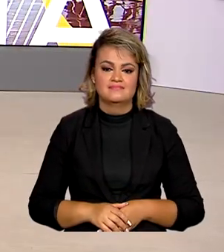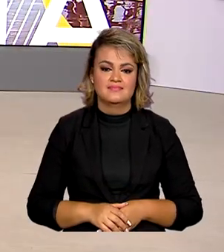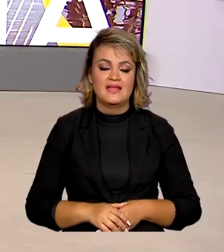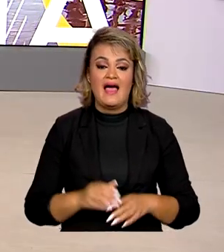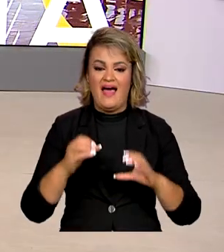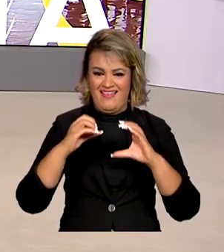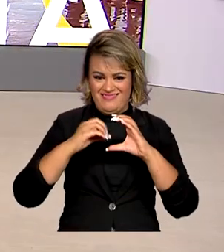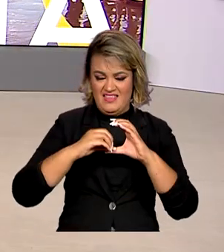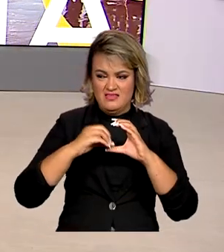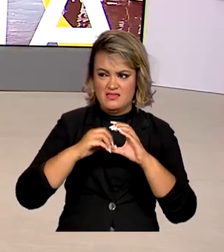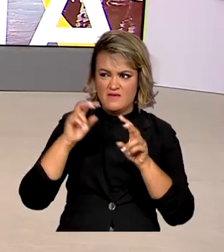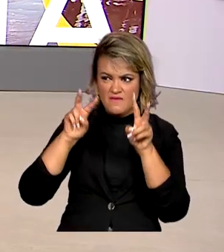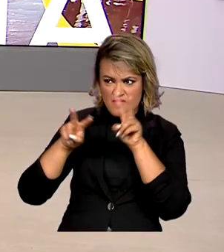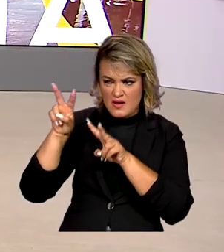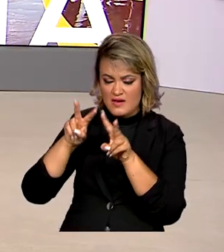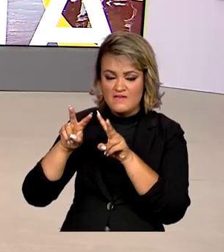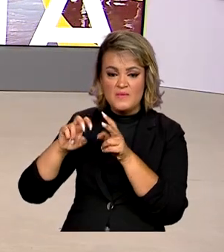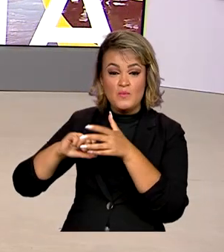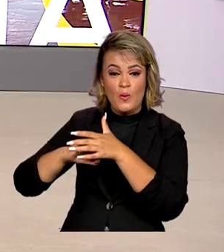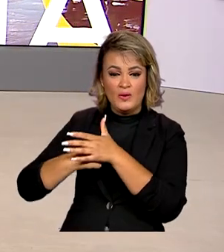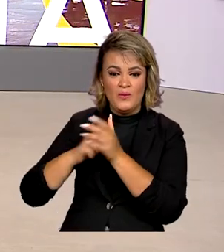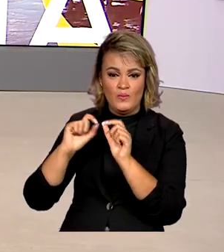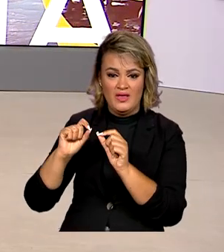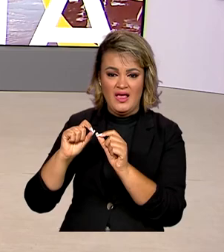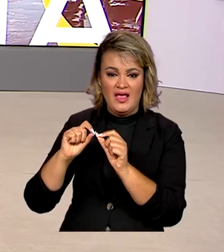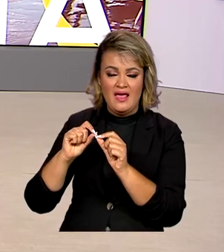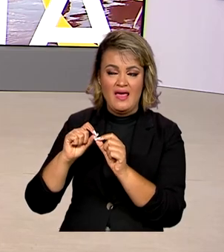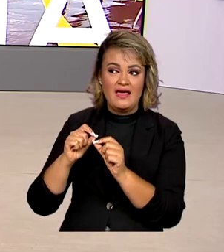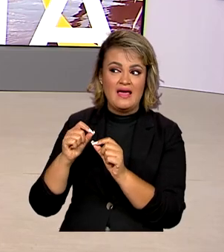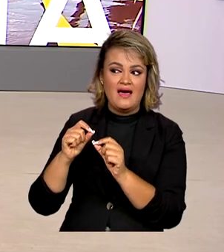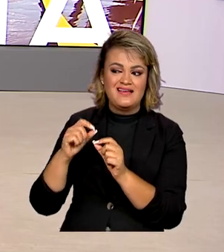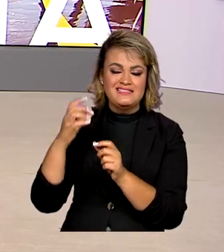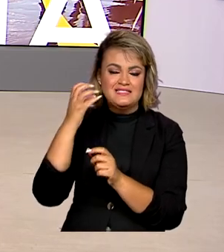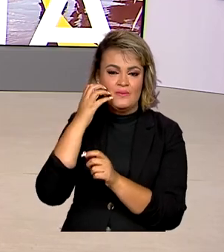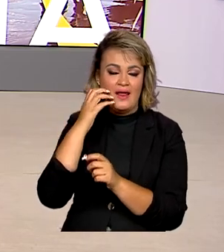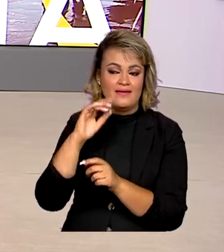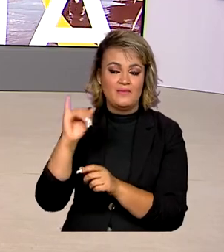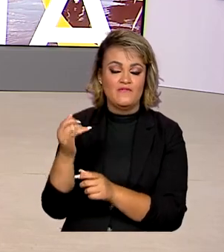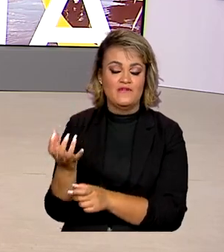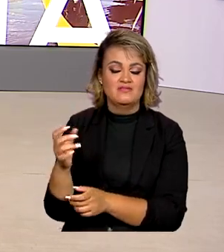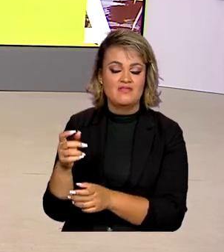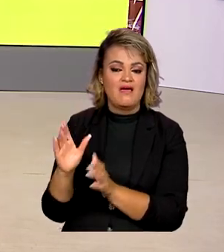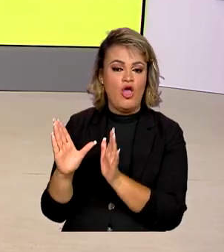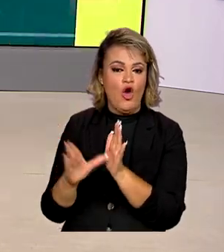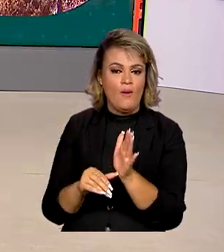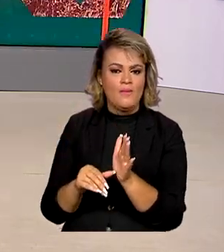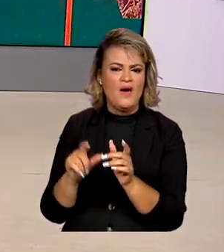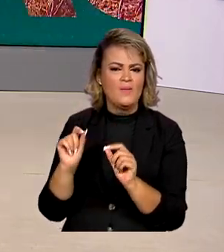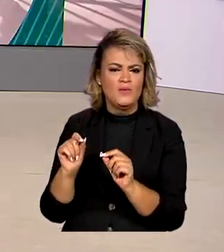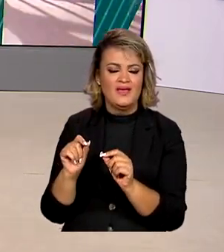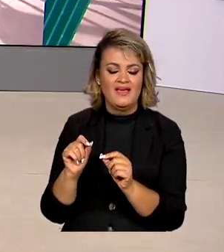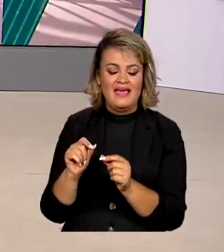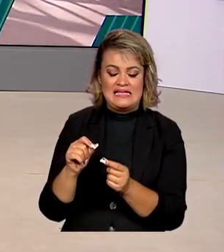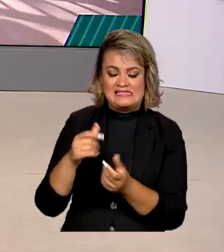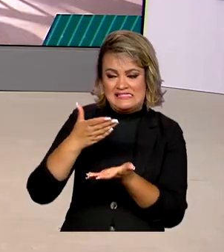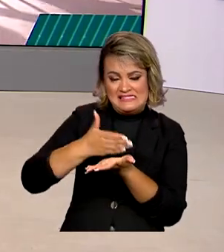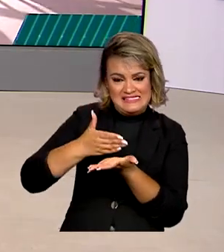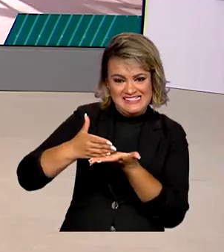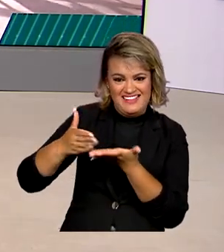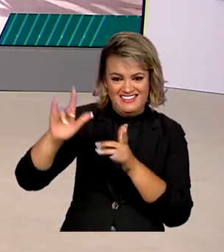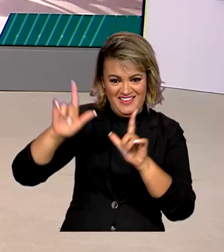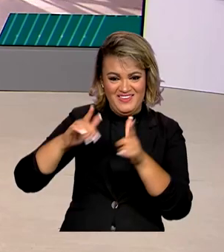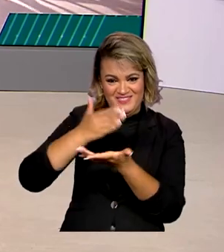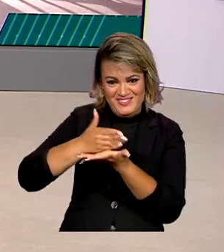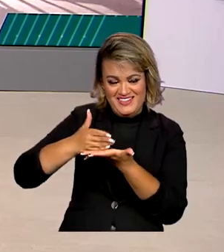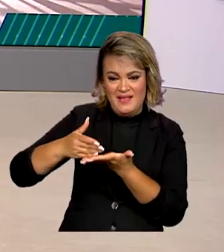E a Anatel vai bloquear aparelhos usados para furtar sinal de TV a cabo. De acordo com a agência, existem 7 milhões